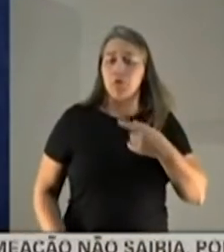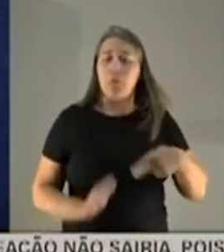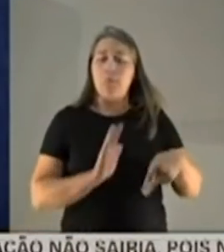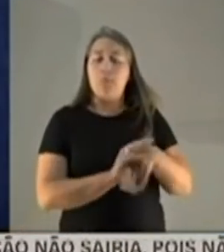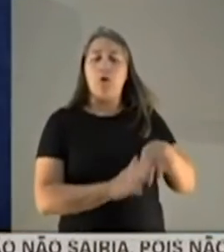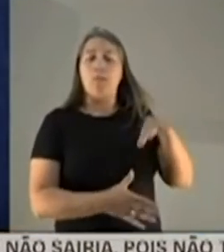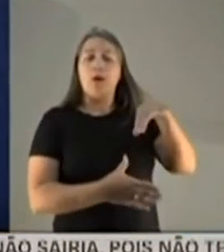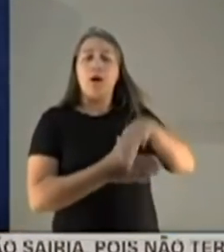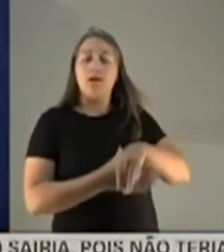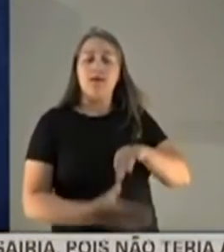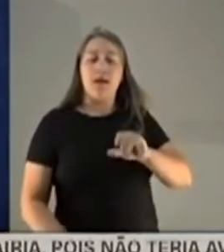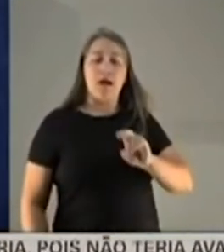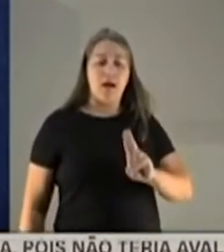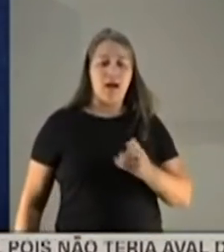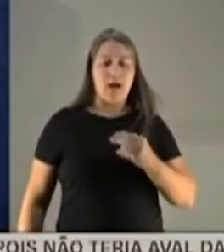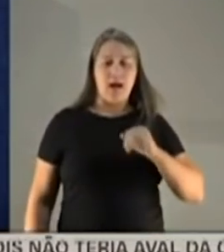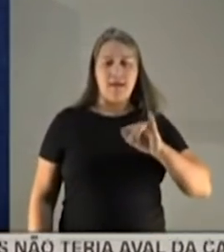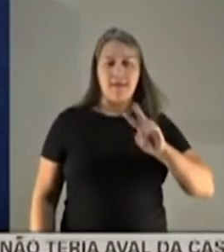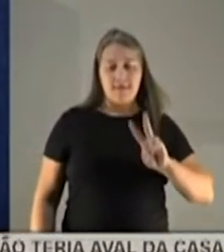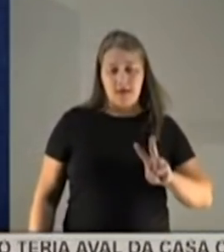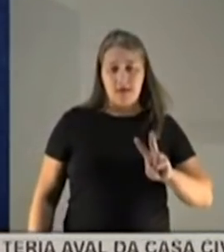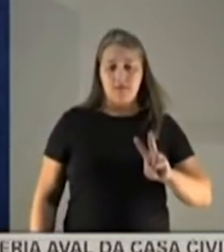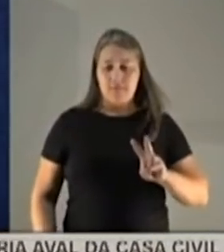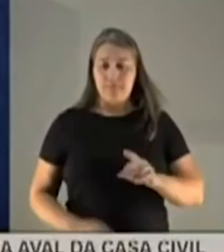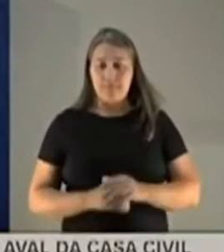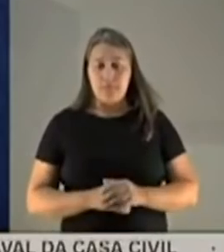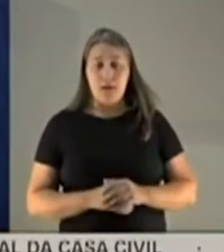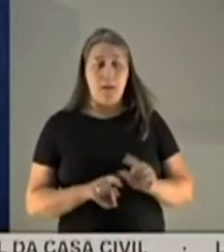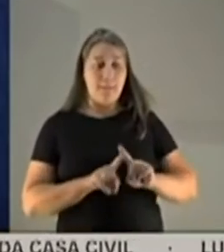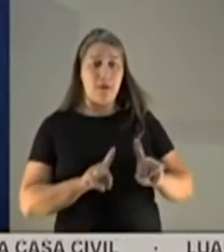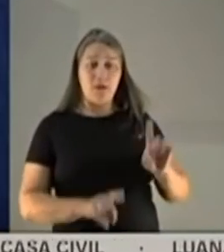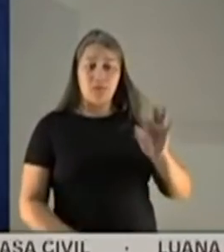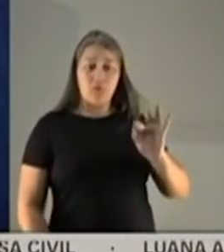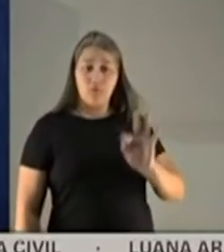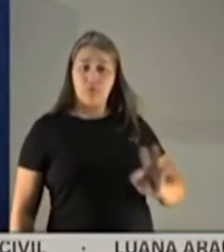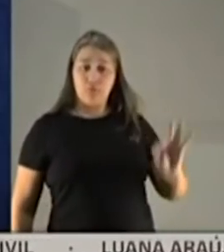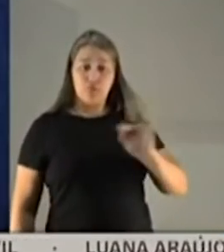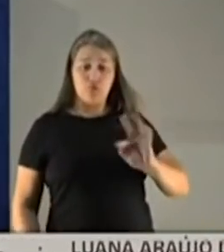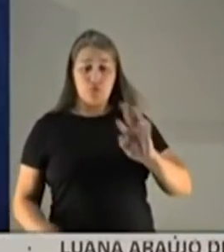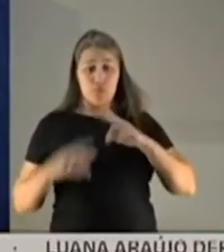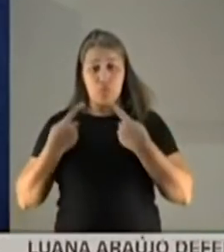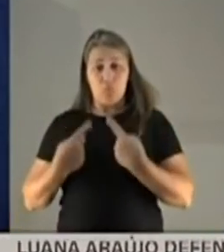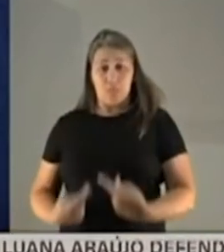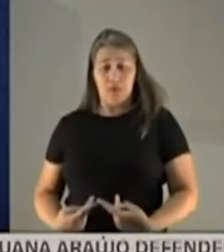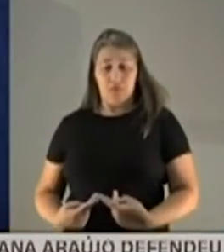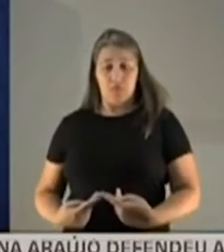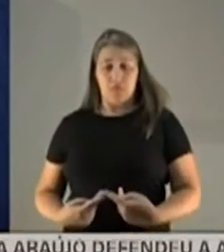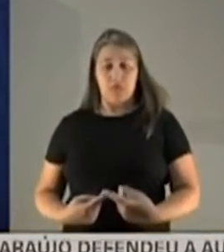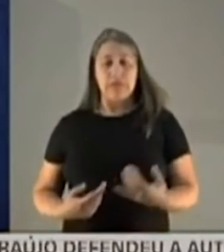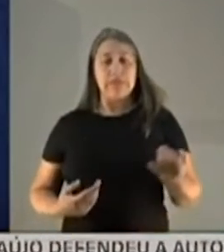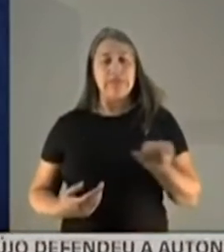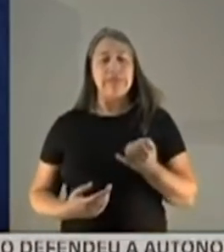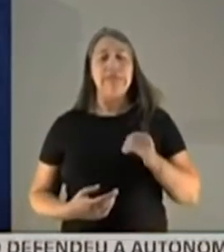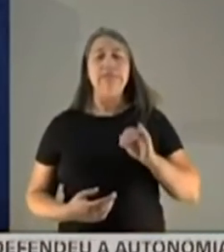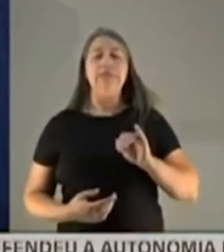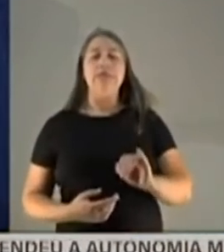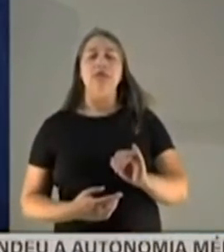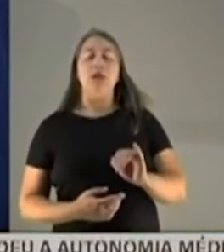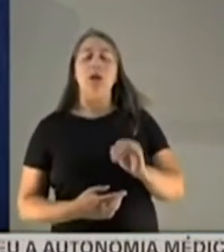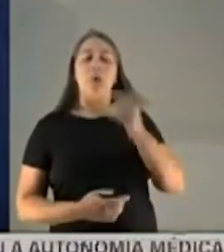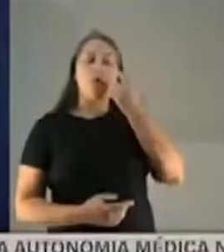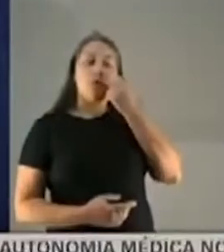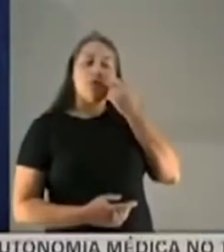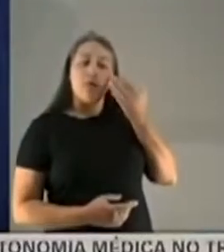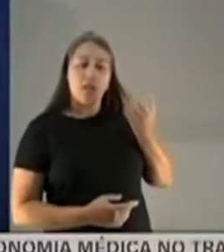HIV que funcionaram in vitro, por exemplo, para a COVID. E não funcionaram no organismo humano. Se eu pegar essa placa, essa cultura